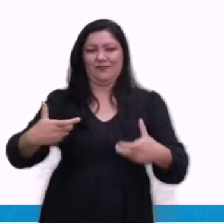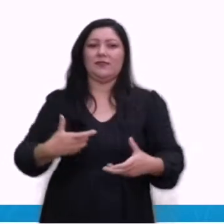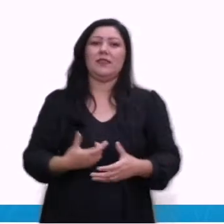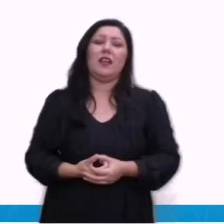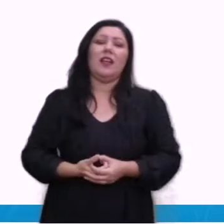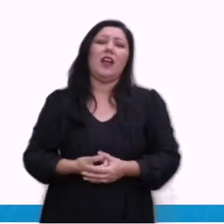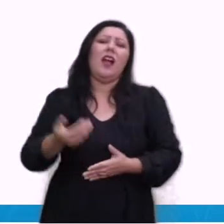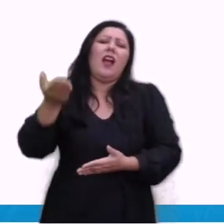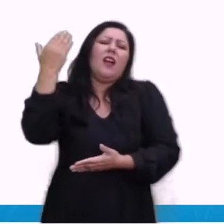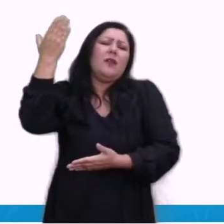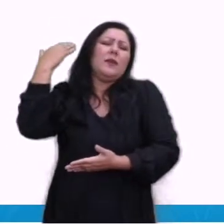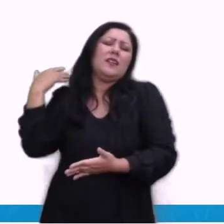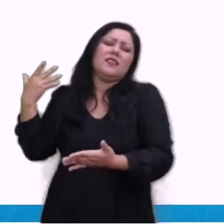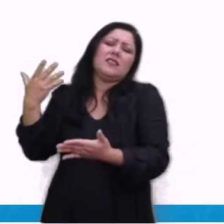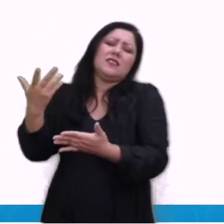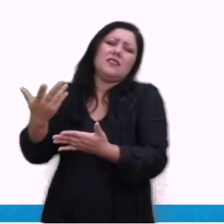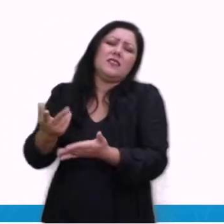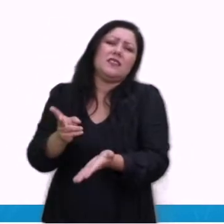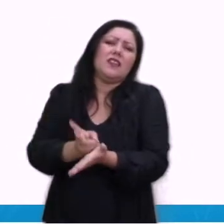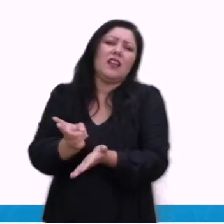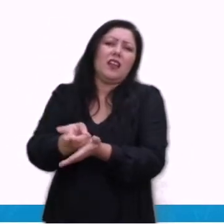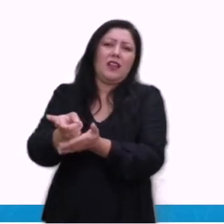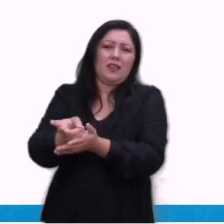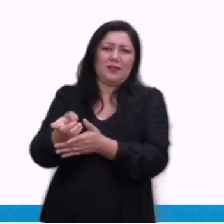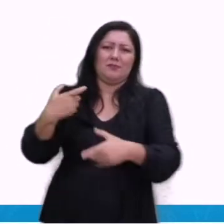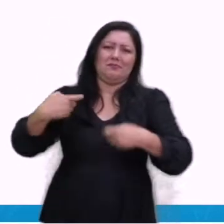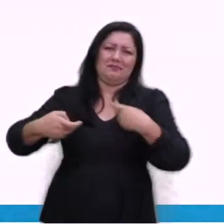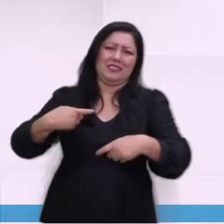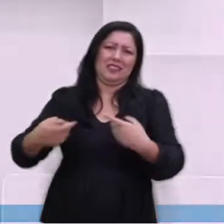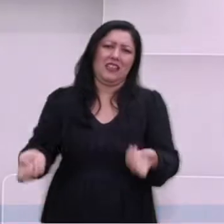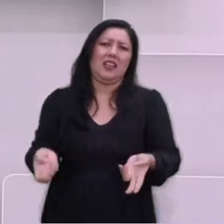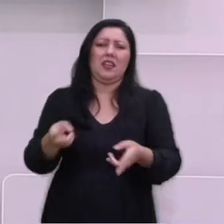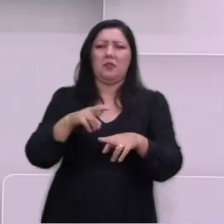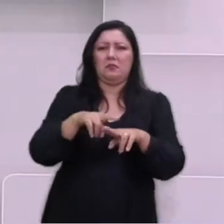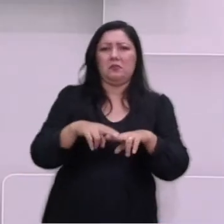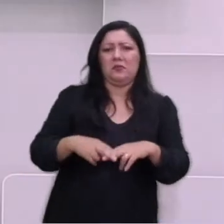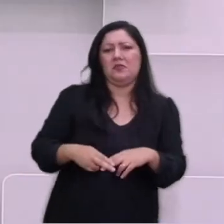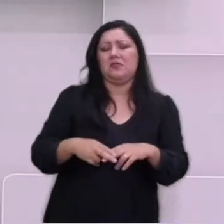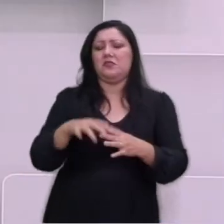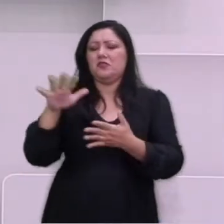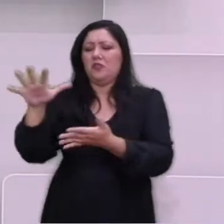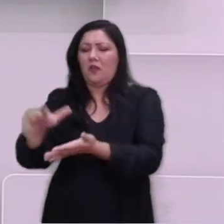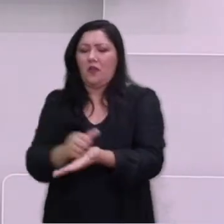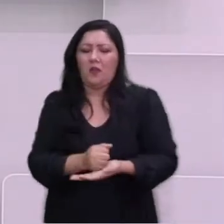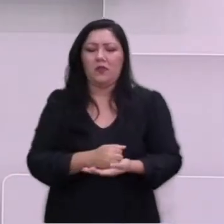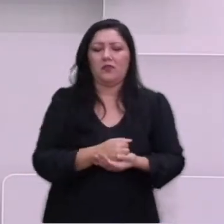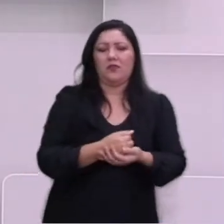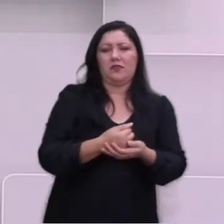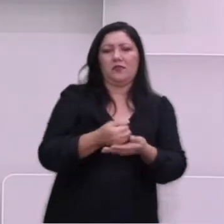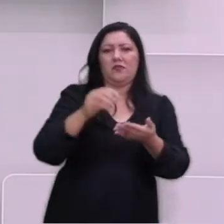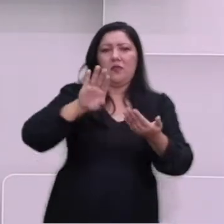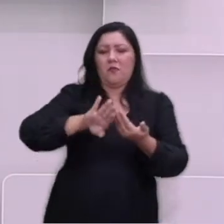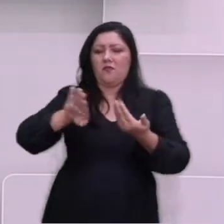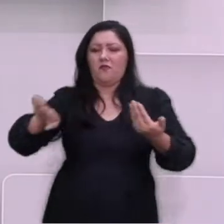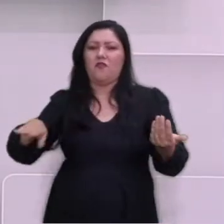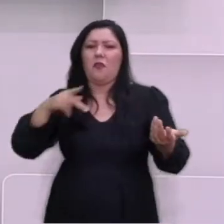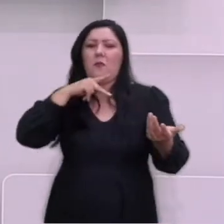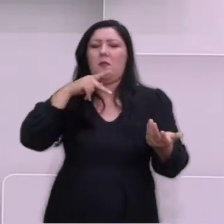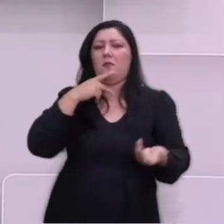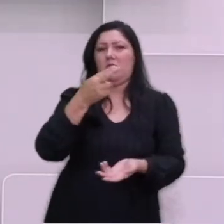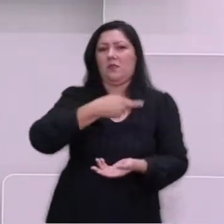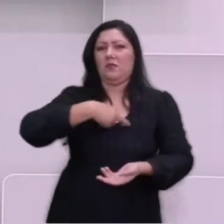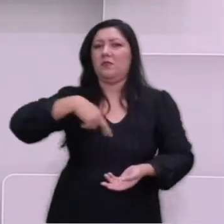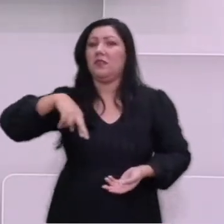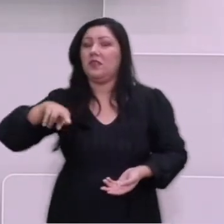as guerras. Os motivos são os mais diversos. Luta por território, movimentos separatistas, religião,